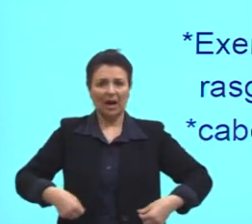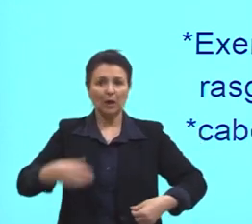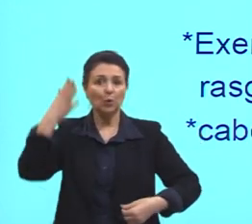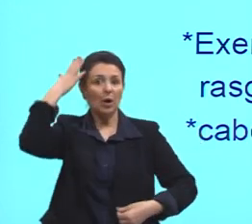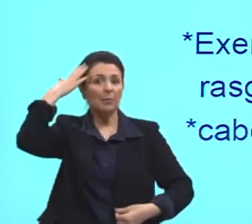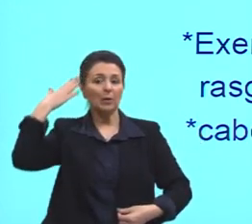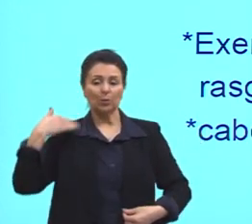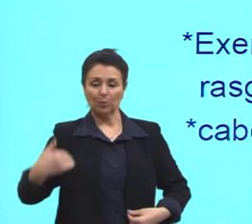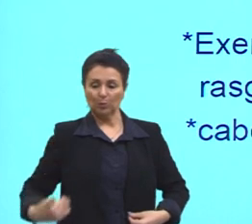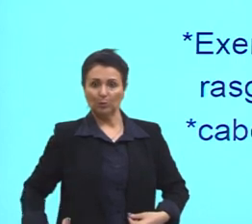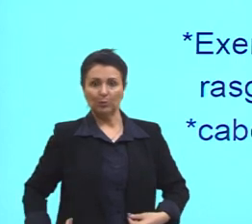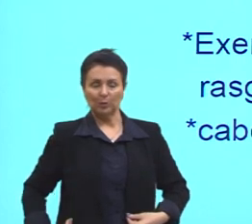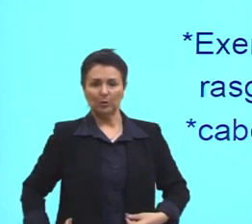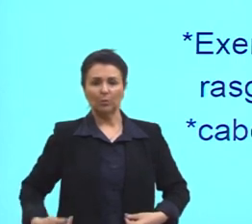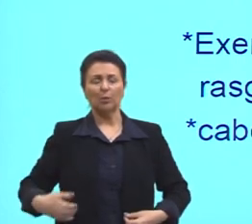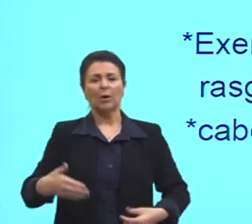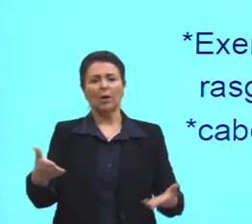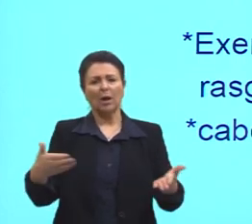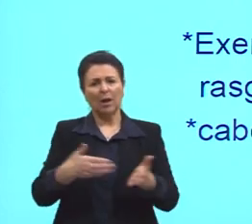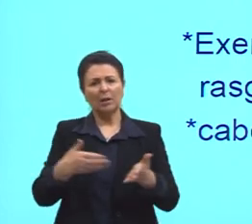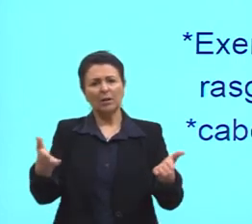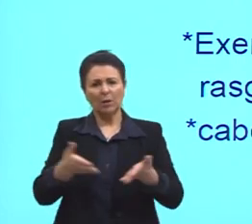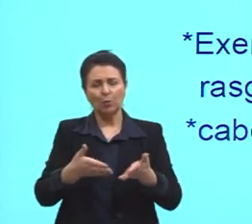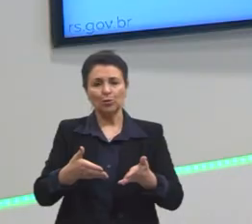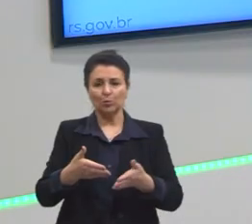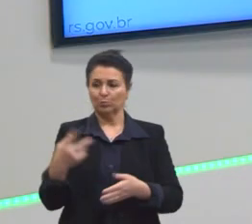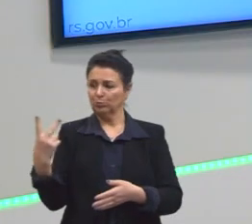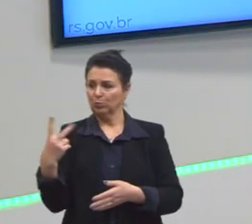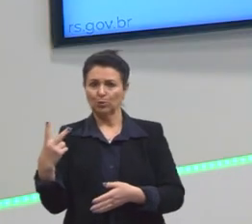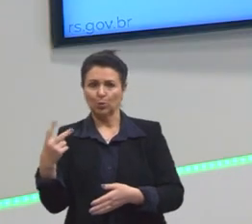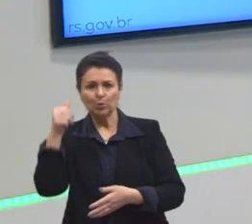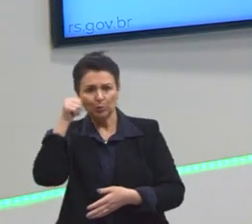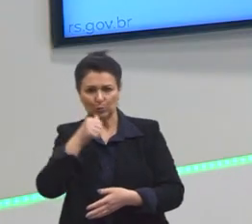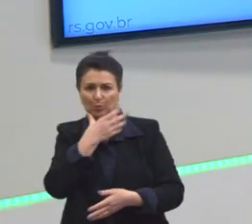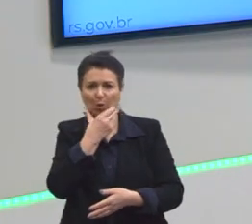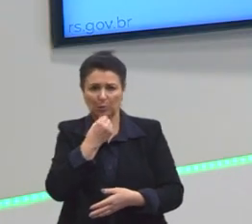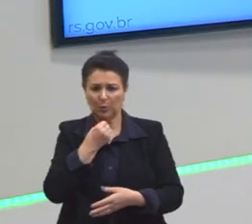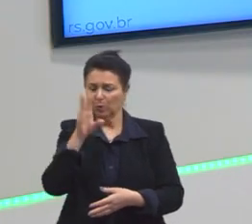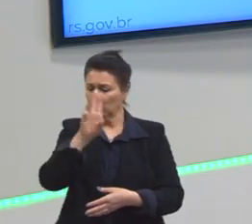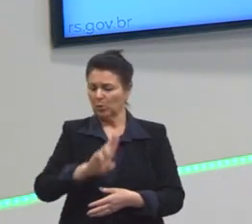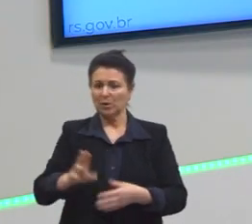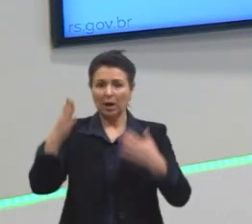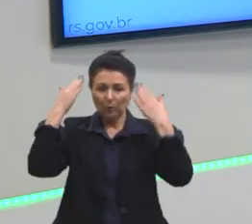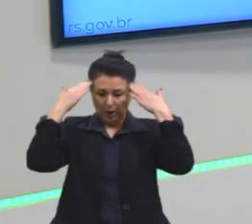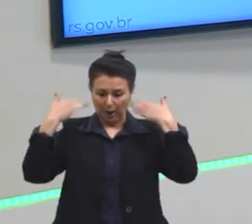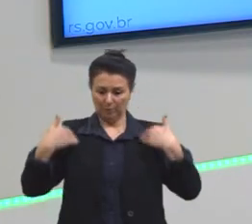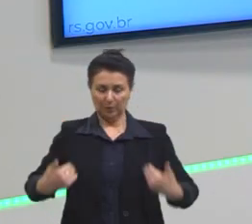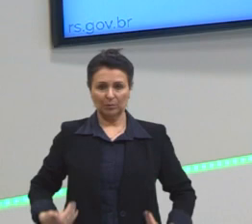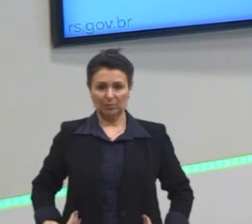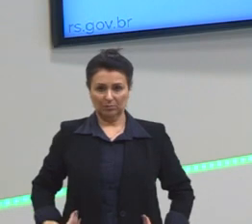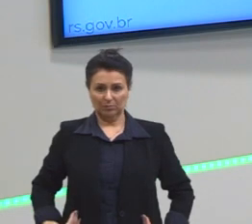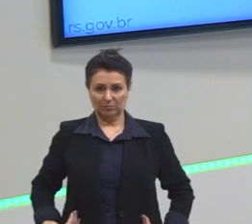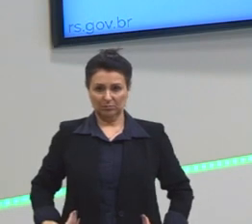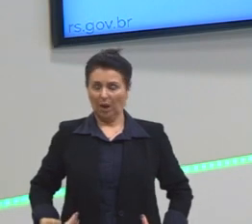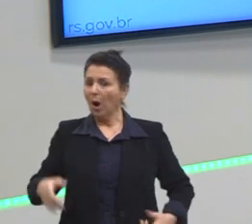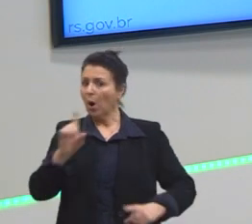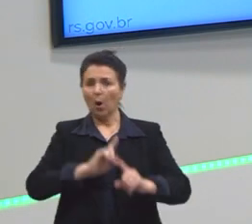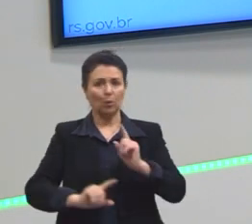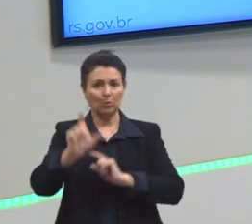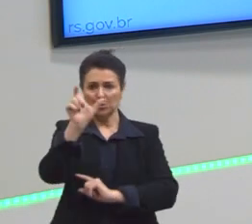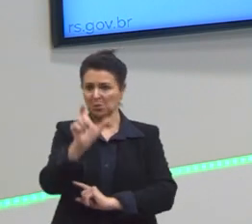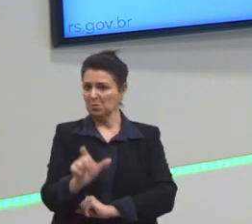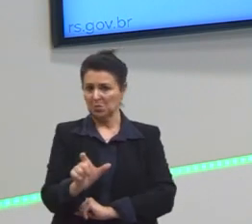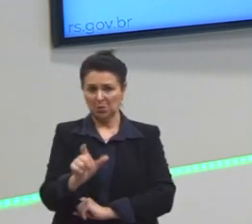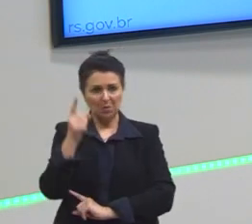Até hoje, alguns, para ambos os sexos, até então, era praticamente inviável alguém do